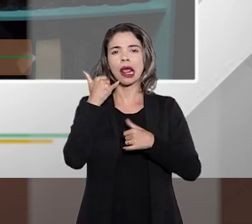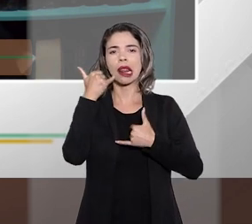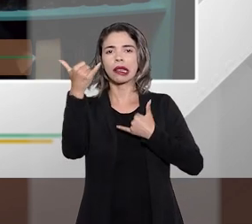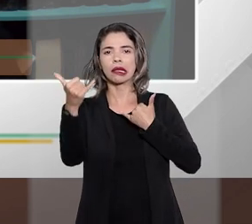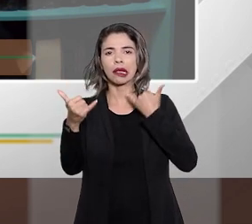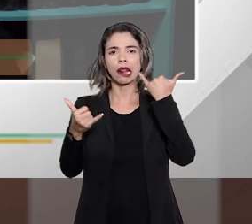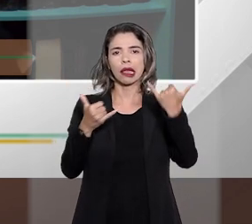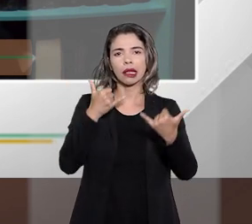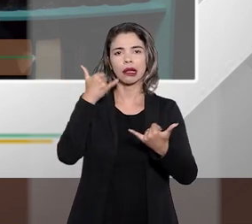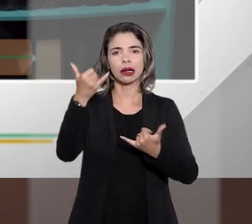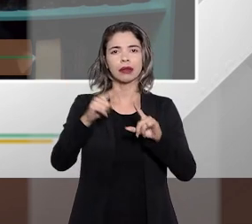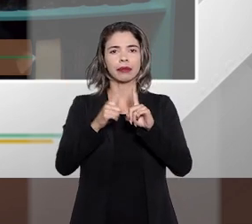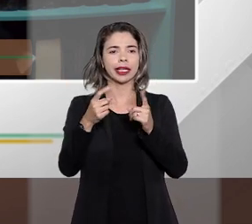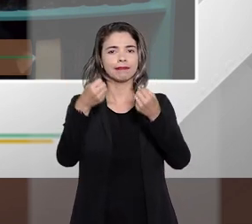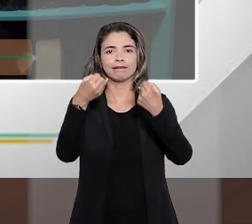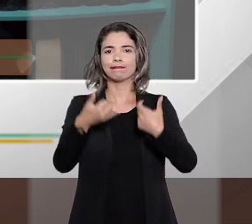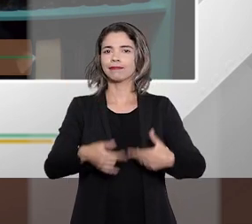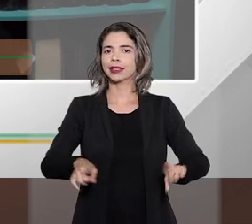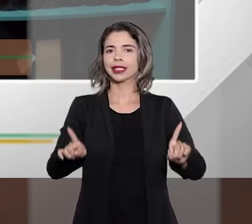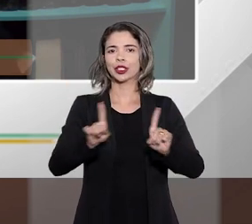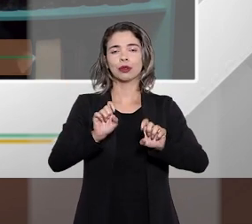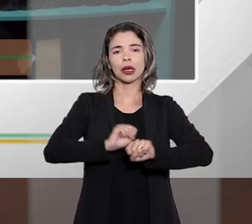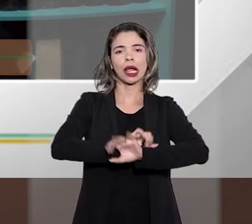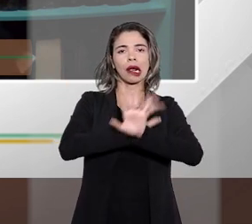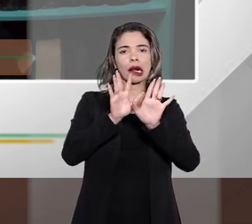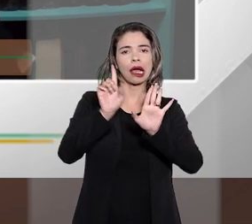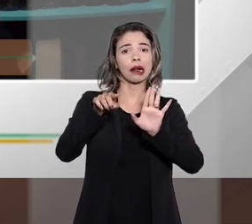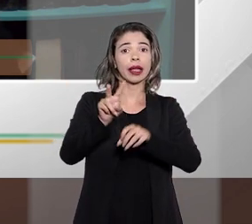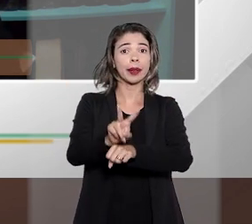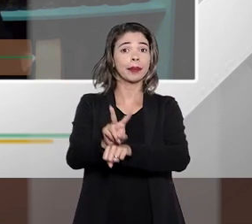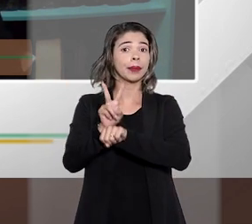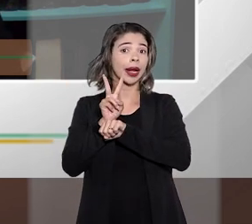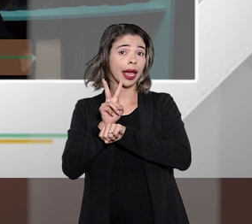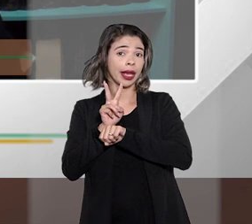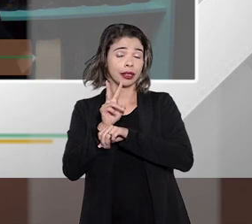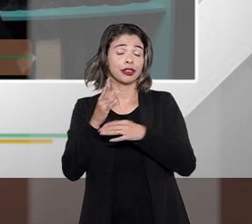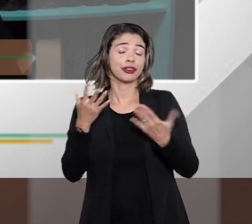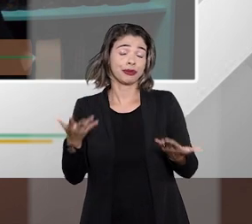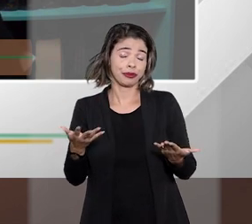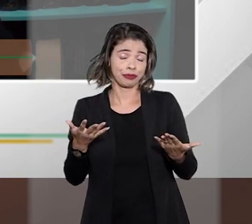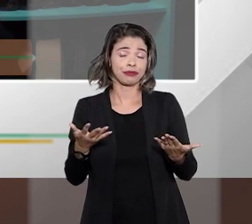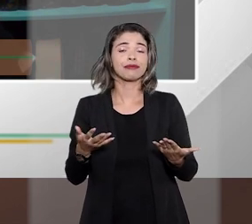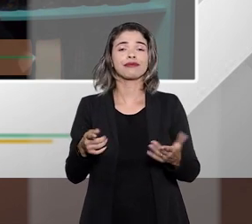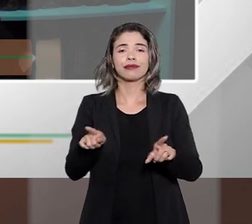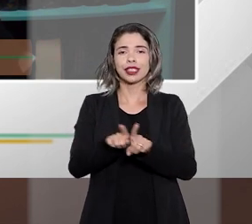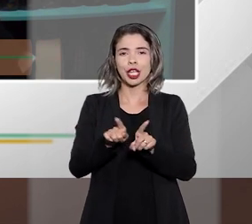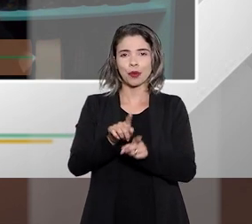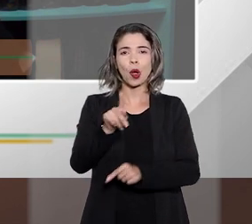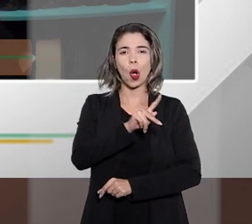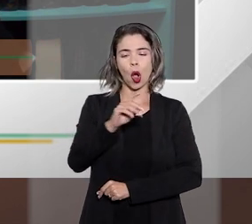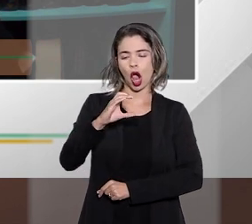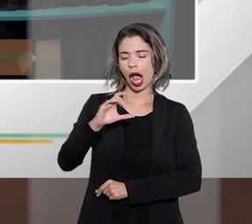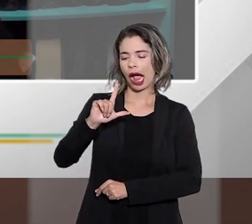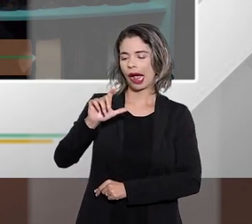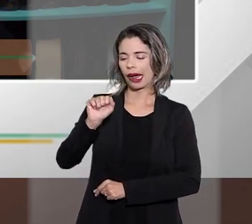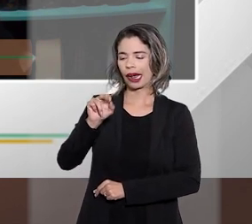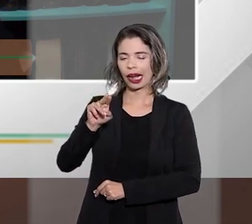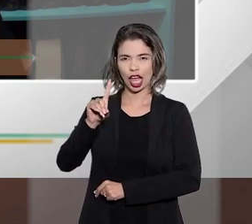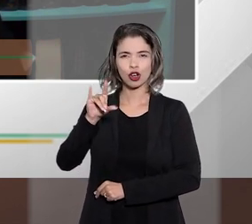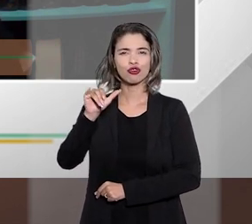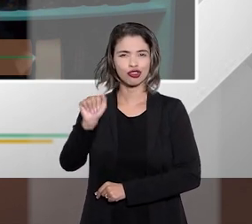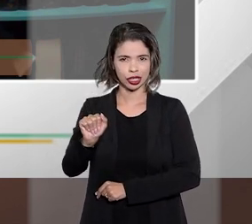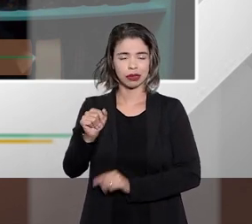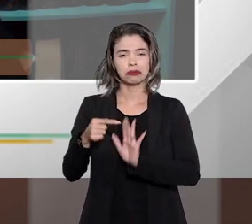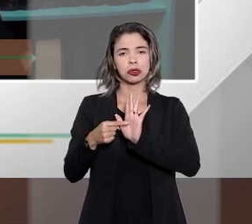telefone e não se deixa claro que aquilo é um empréstimo ou, no caso, como a professora Cláudia pontuou, né? De ser uma